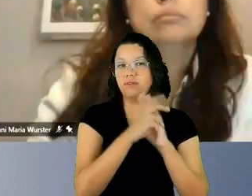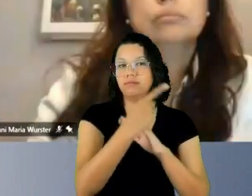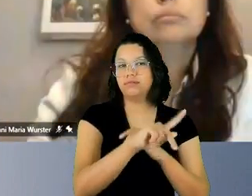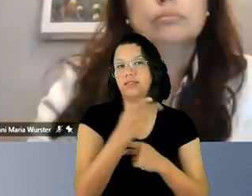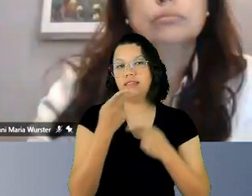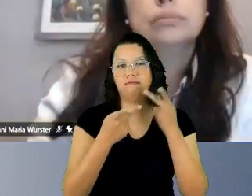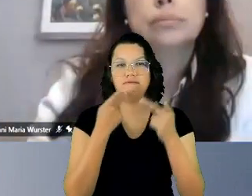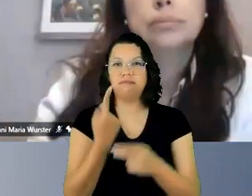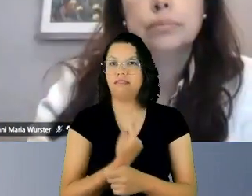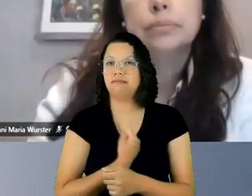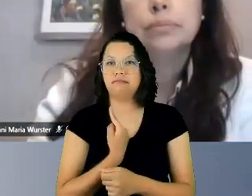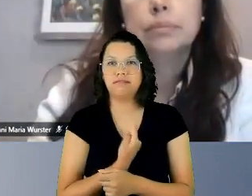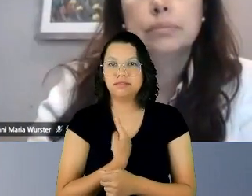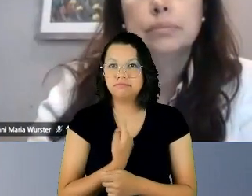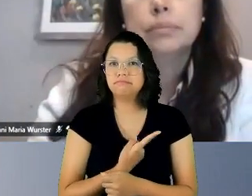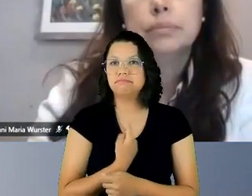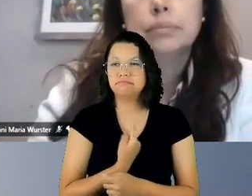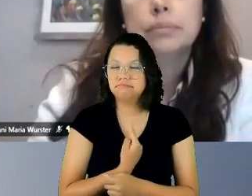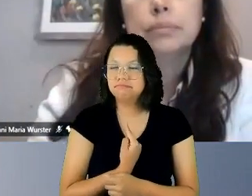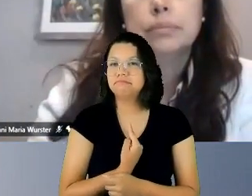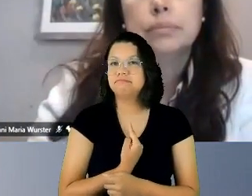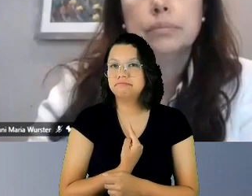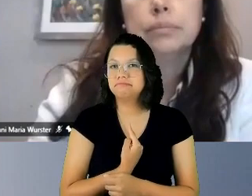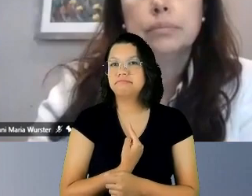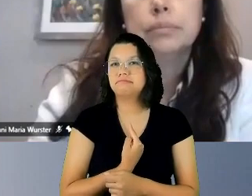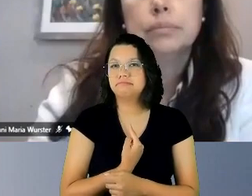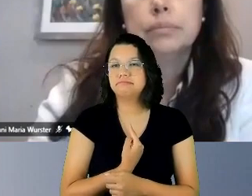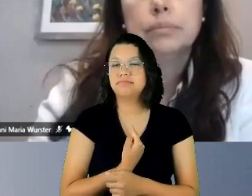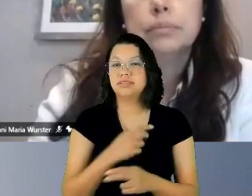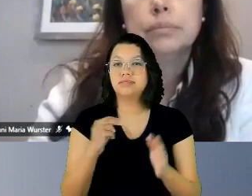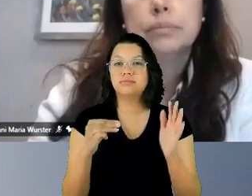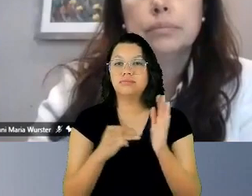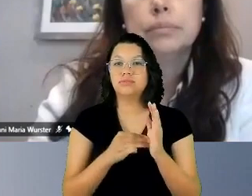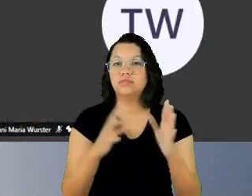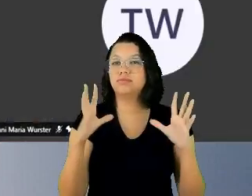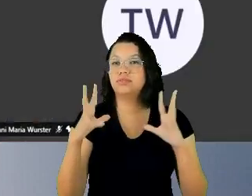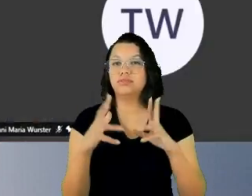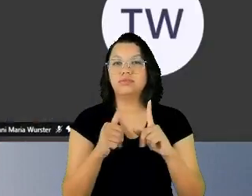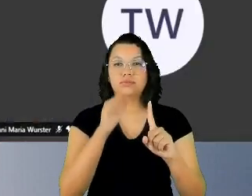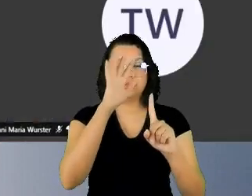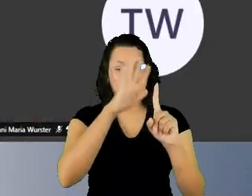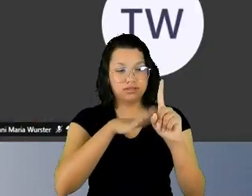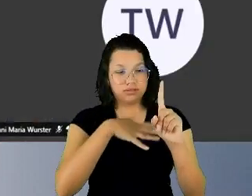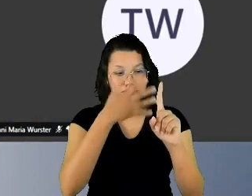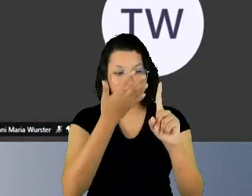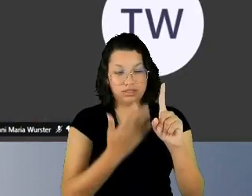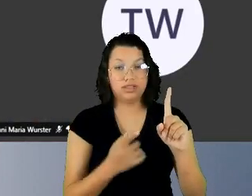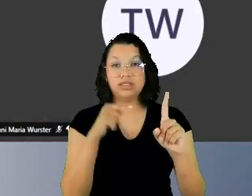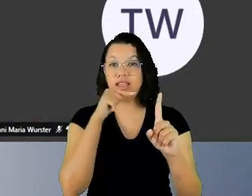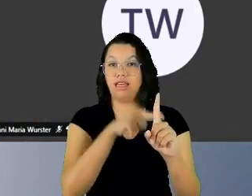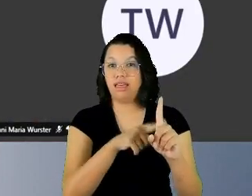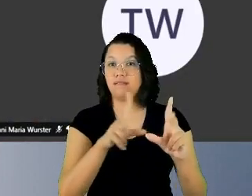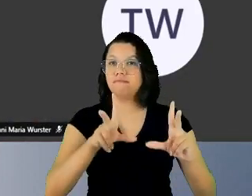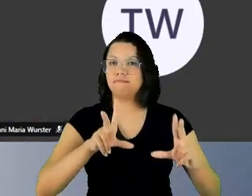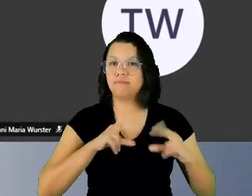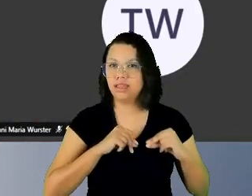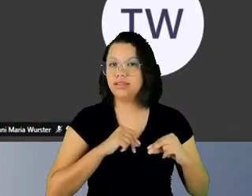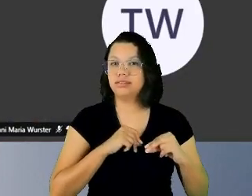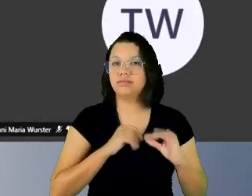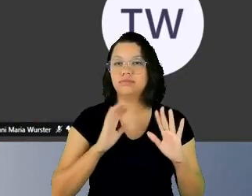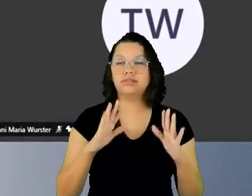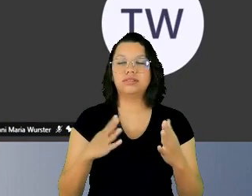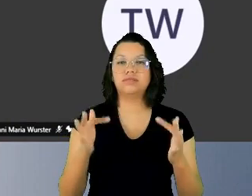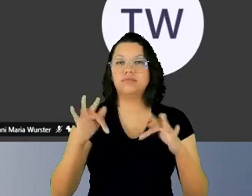homenagens de que ela tem sido merecedora, então eu encerro também aqui a minha participação passando a